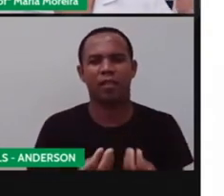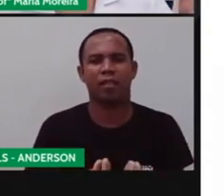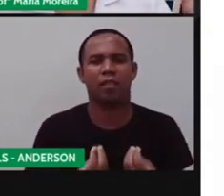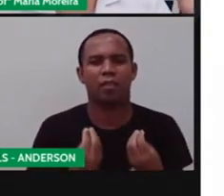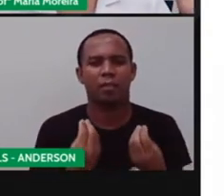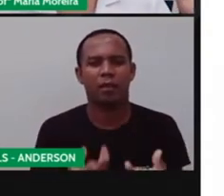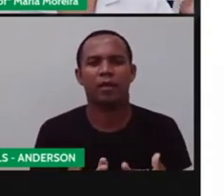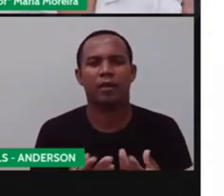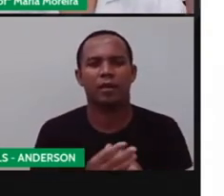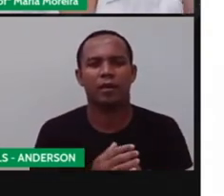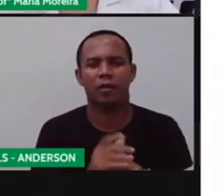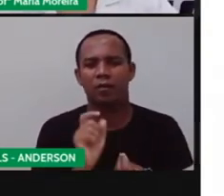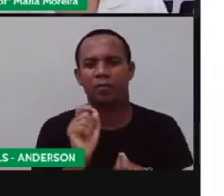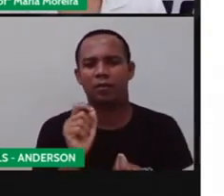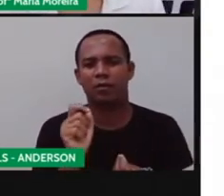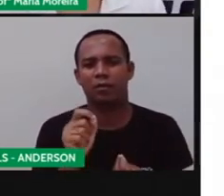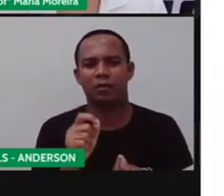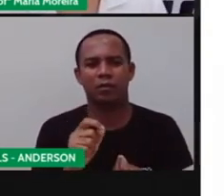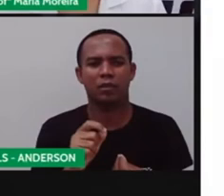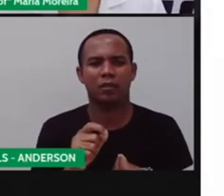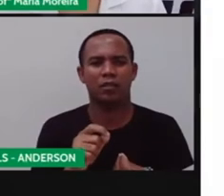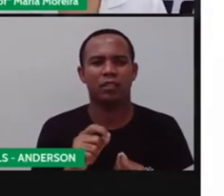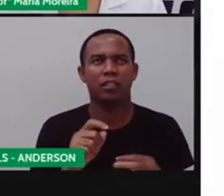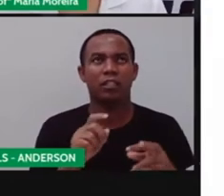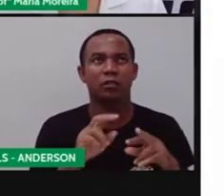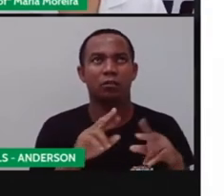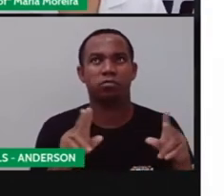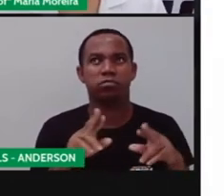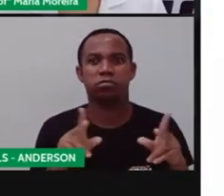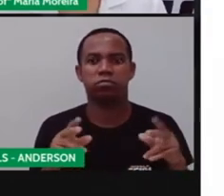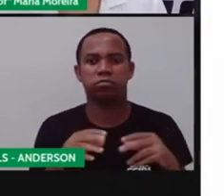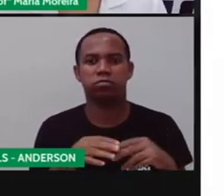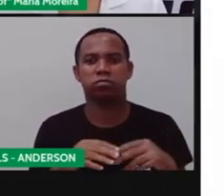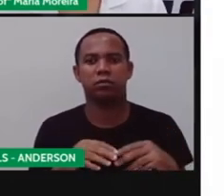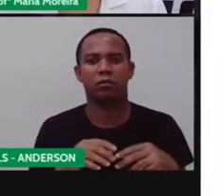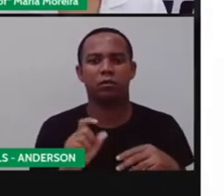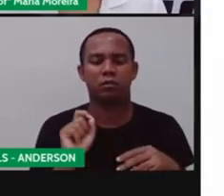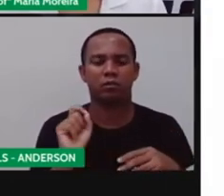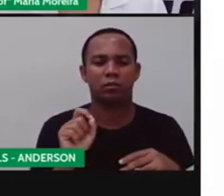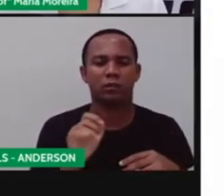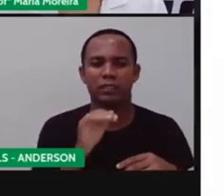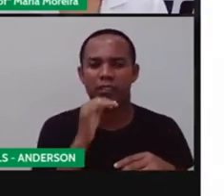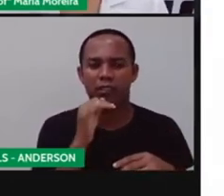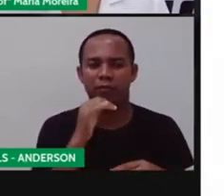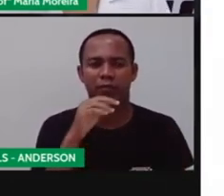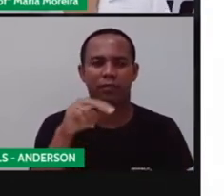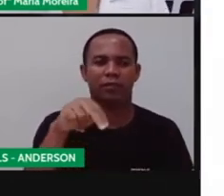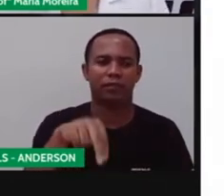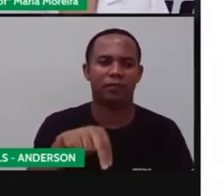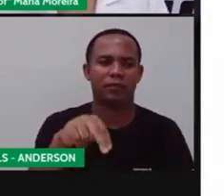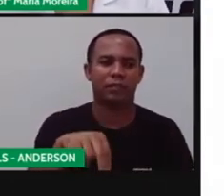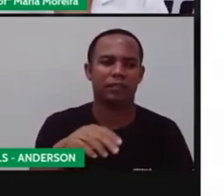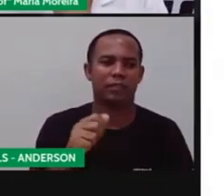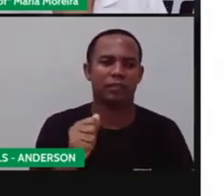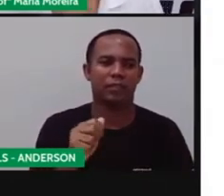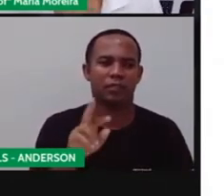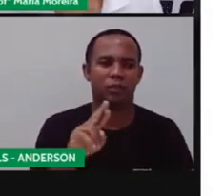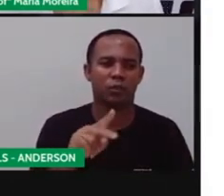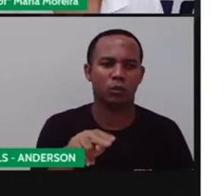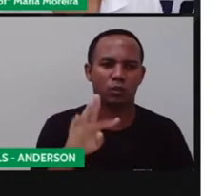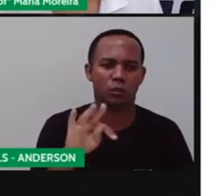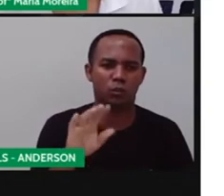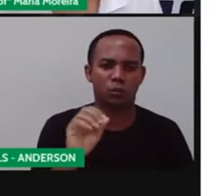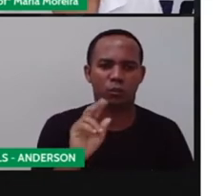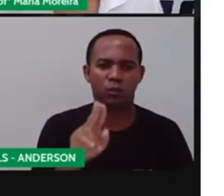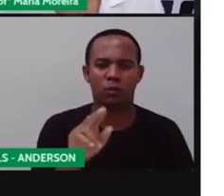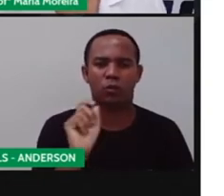agora a bandana de Naruto, né? Que estavam falando aí na live dia desse de Naruto. Então, tudo isso,